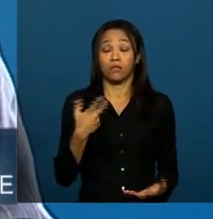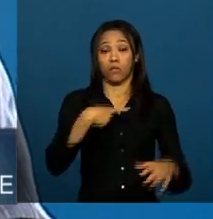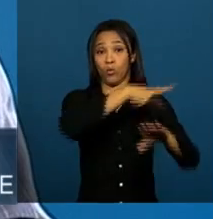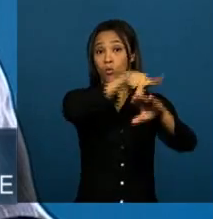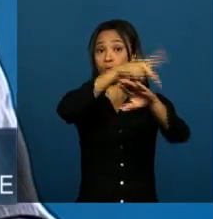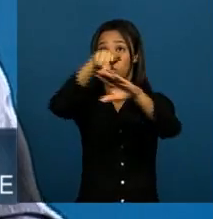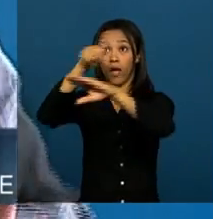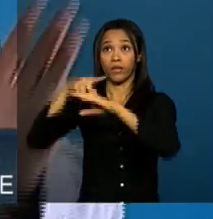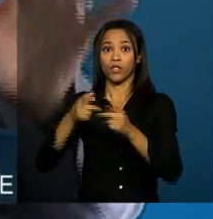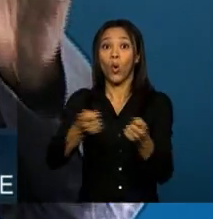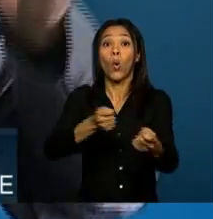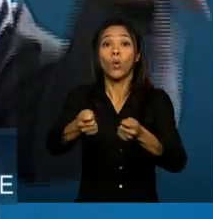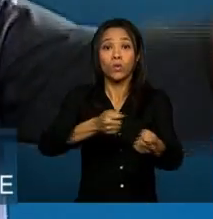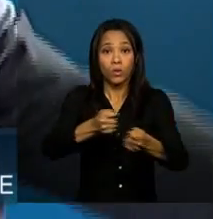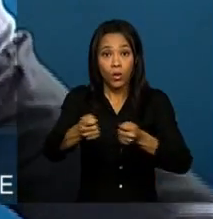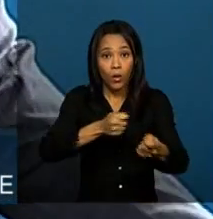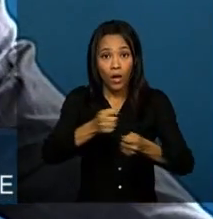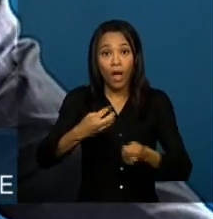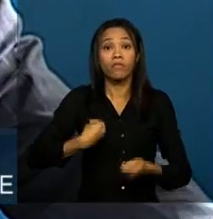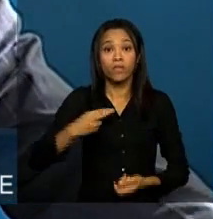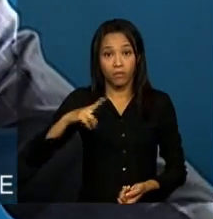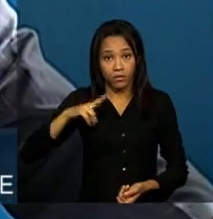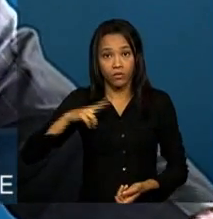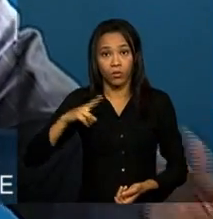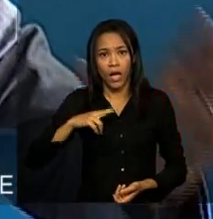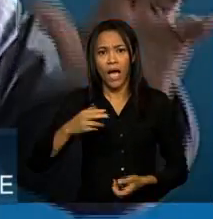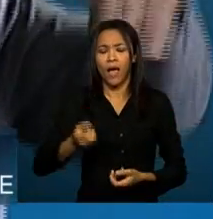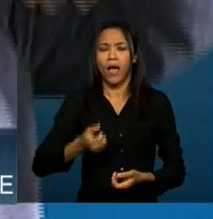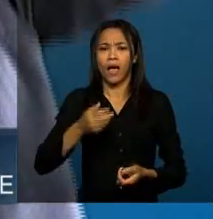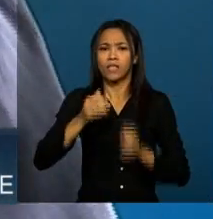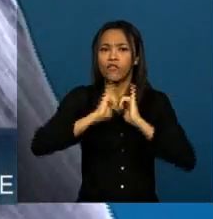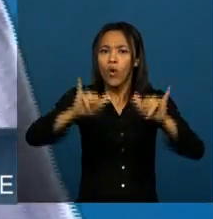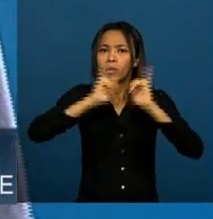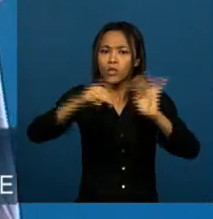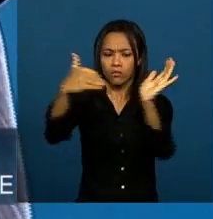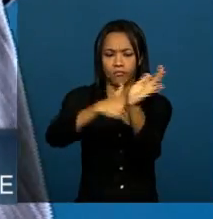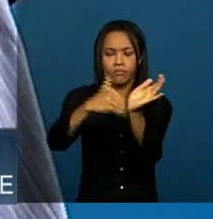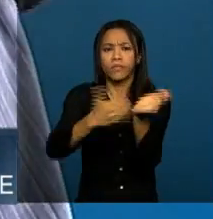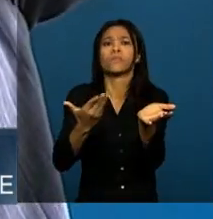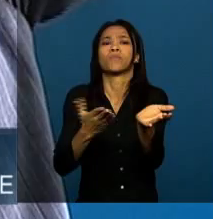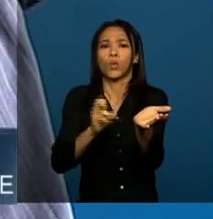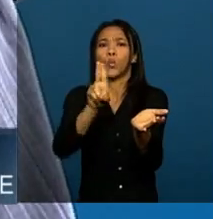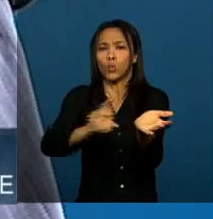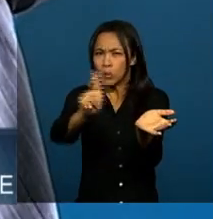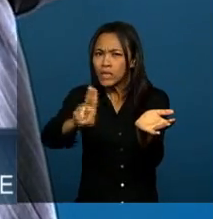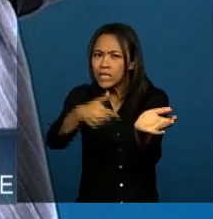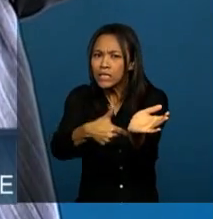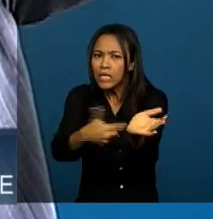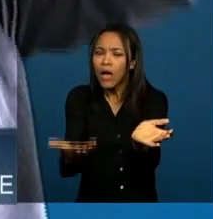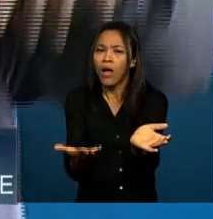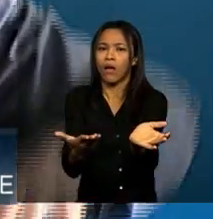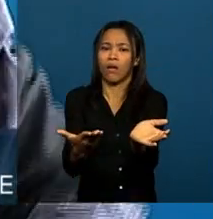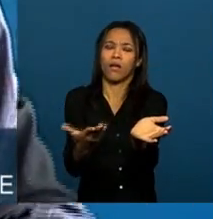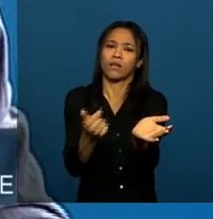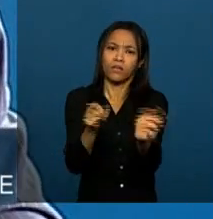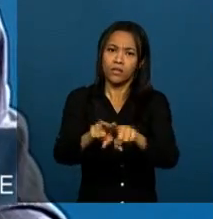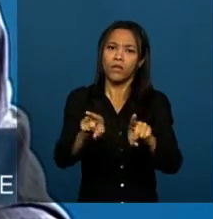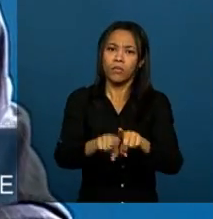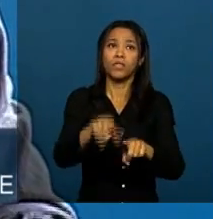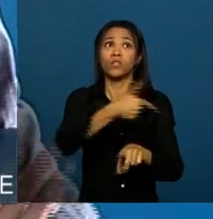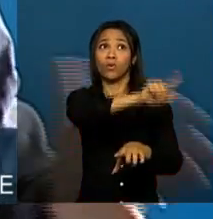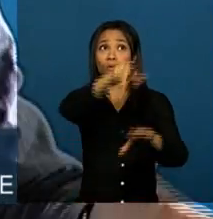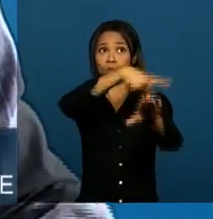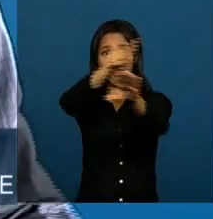esses dados, seja internamente na sua própria sociedade, mas até manipular dados de outros países,